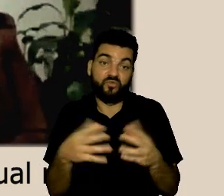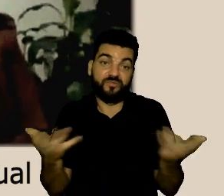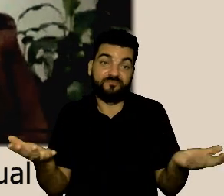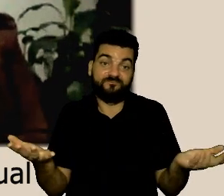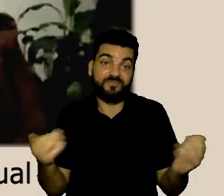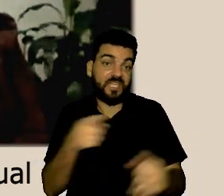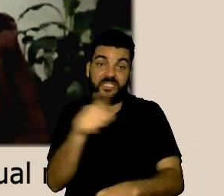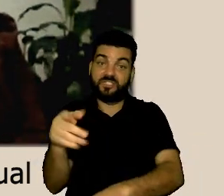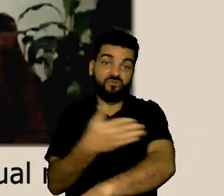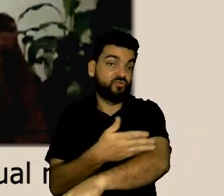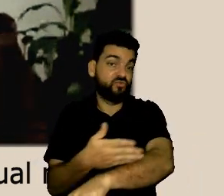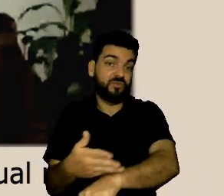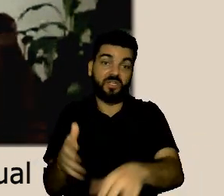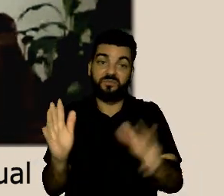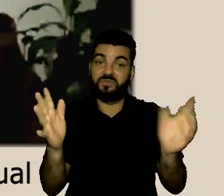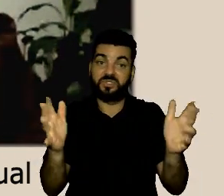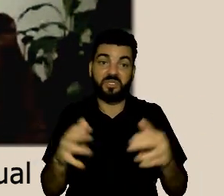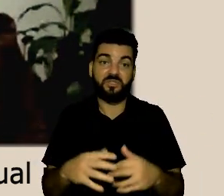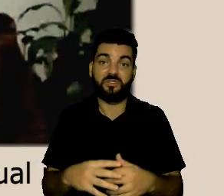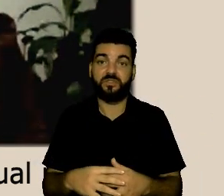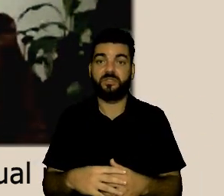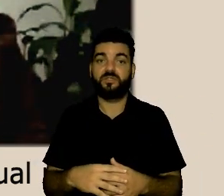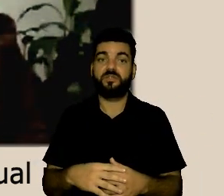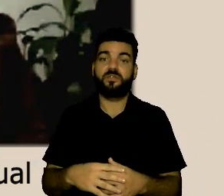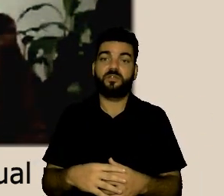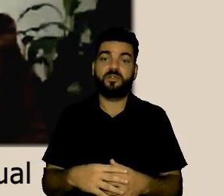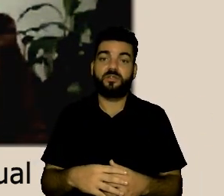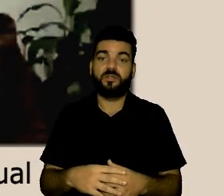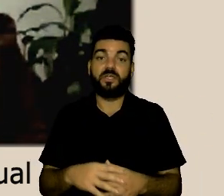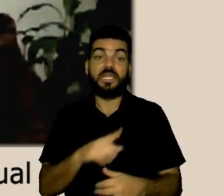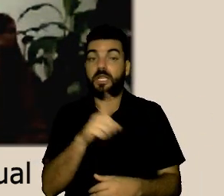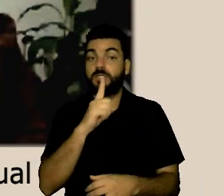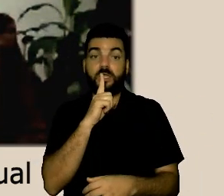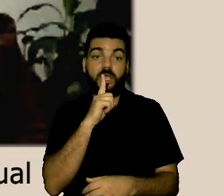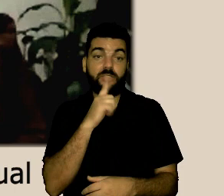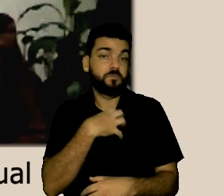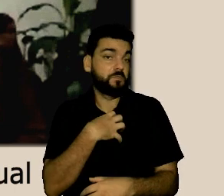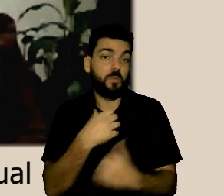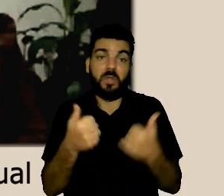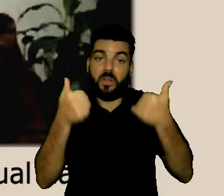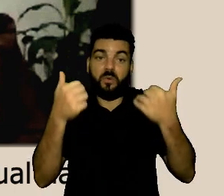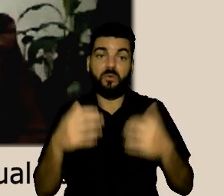já já tinham aquela relação em que o silêncio é